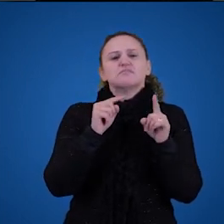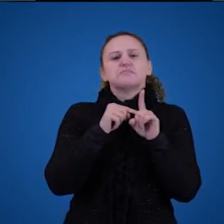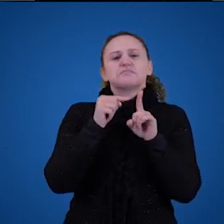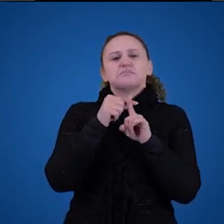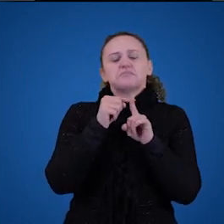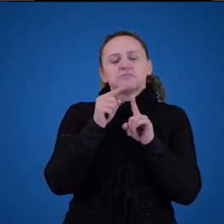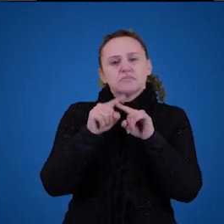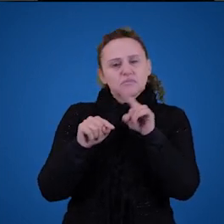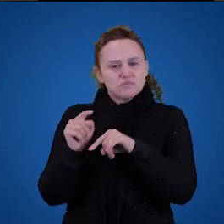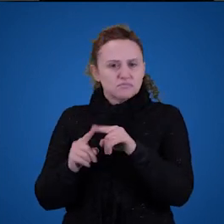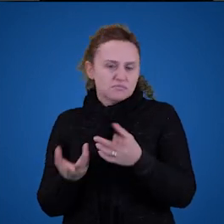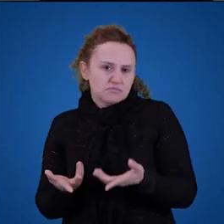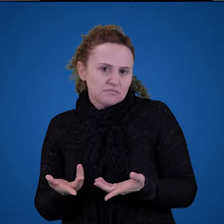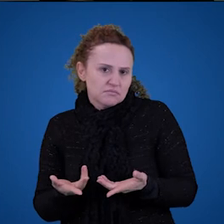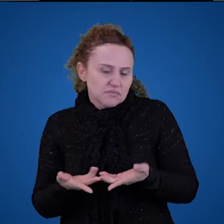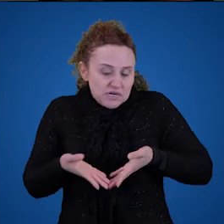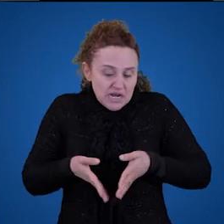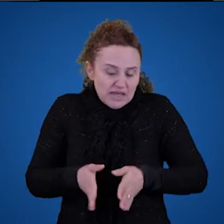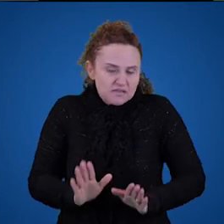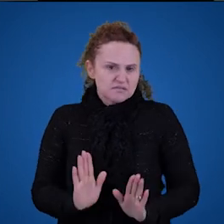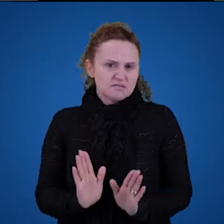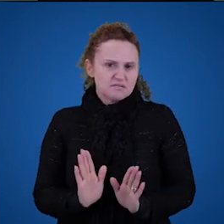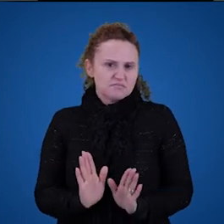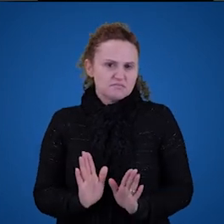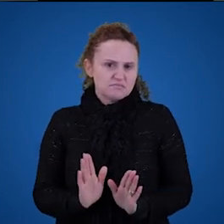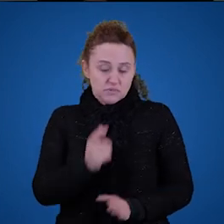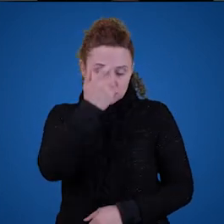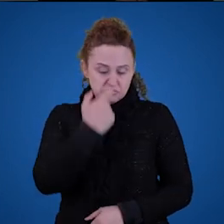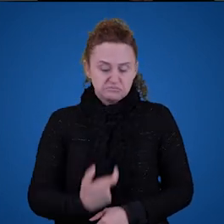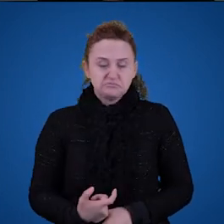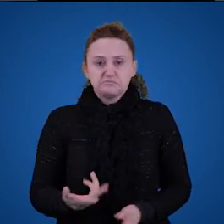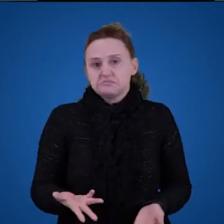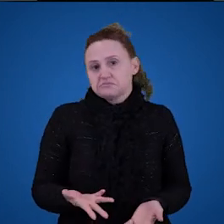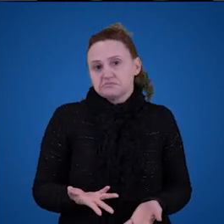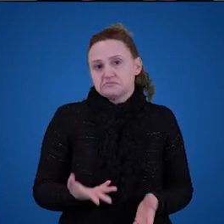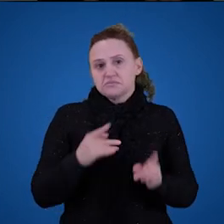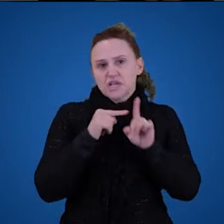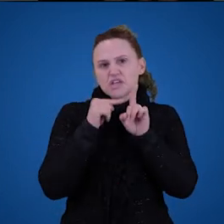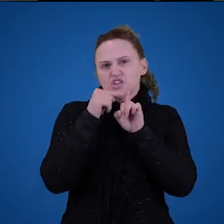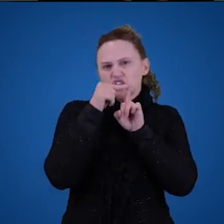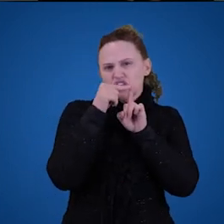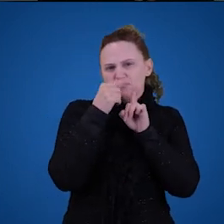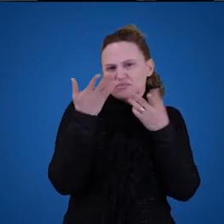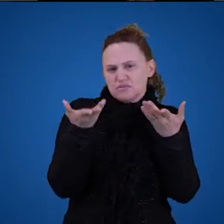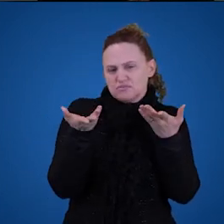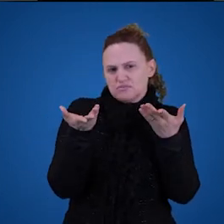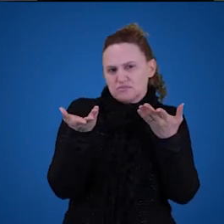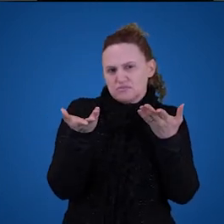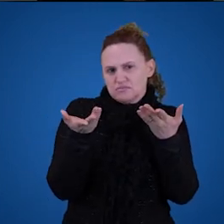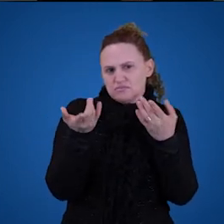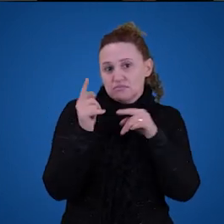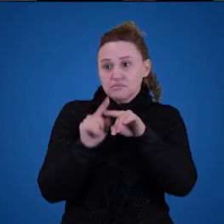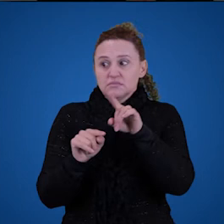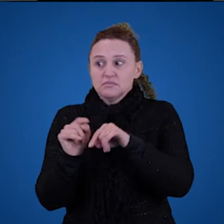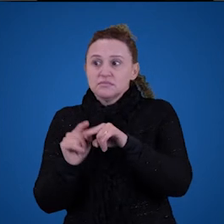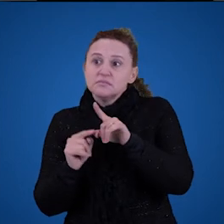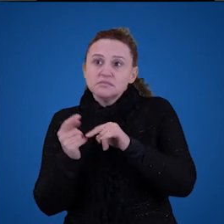objeto, né? Então, quais objetos são esses? É muito difícil nós defendermos uma teoria